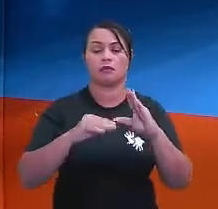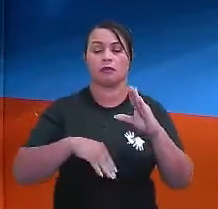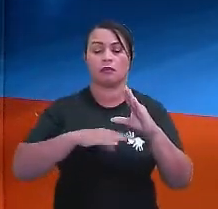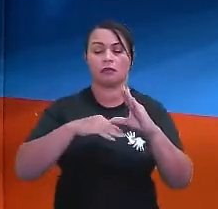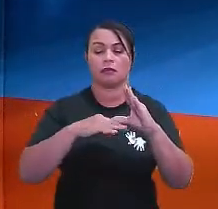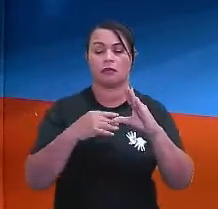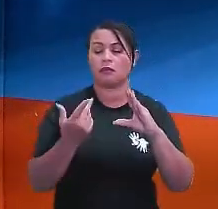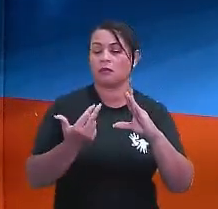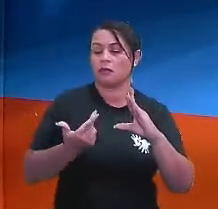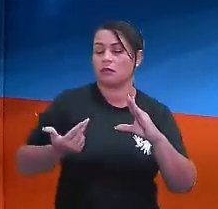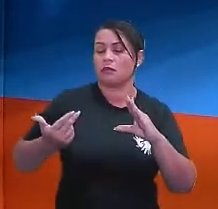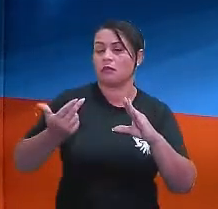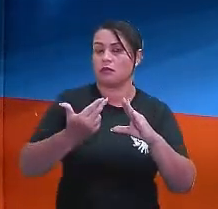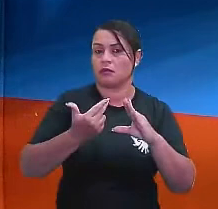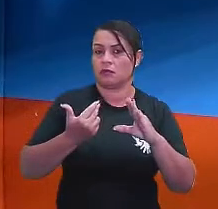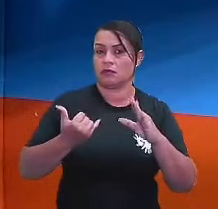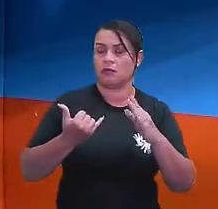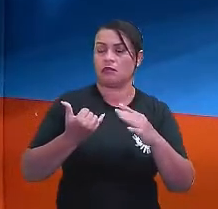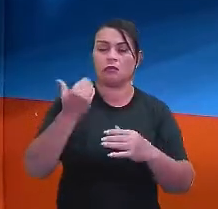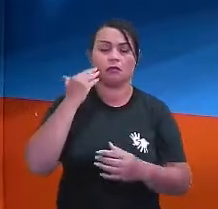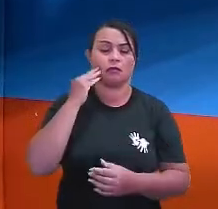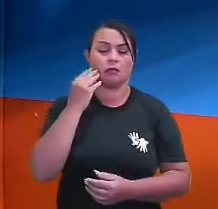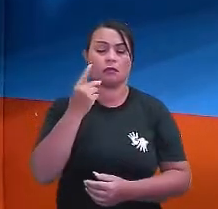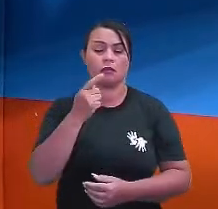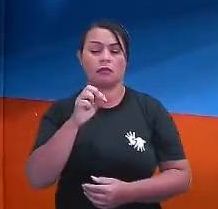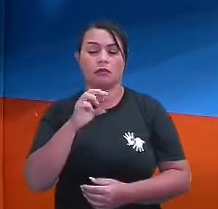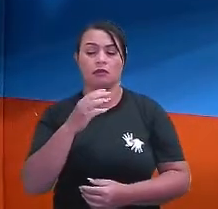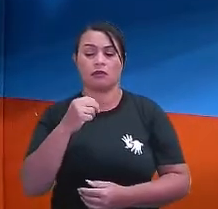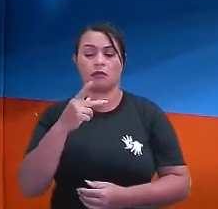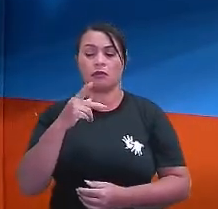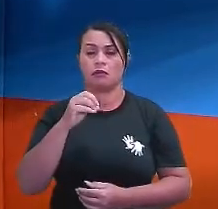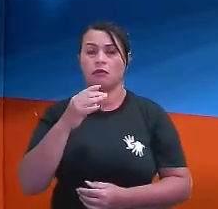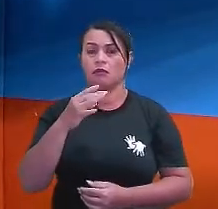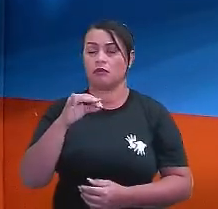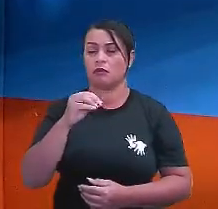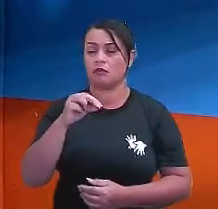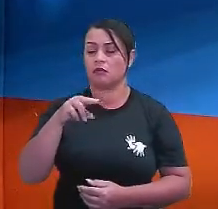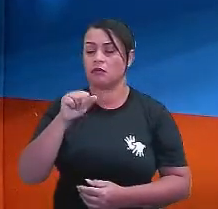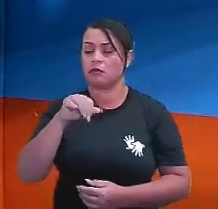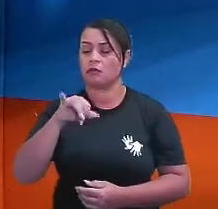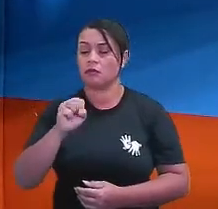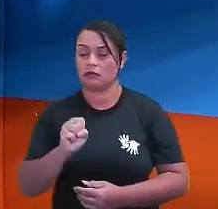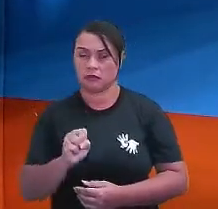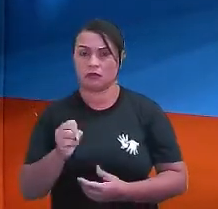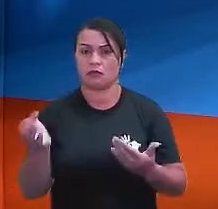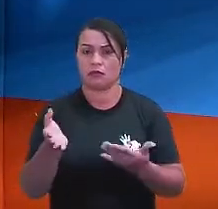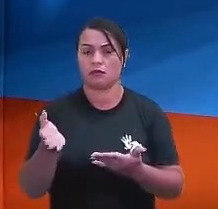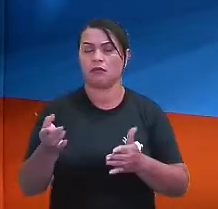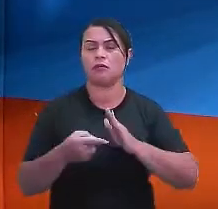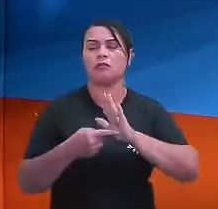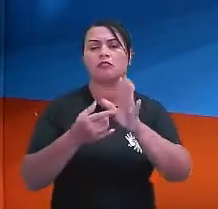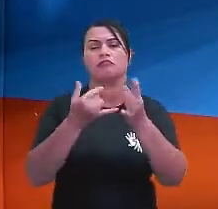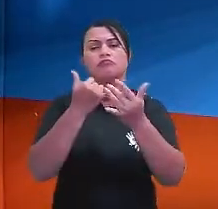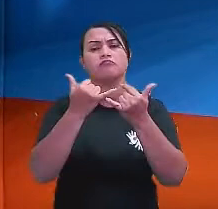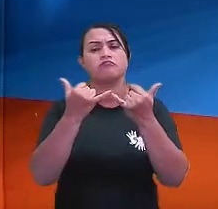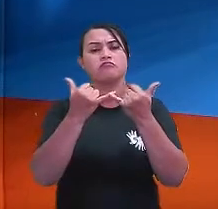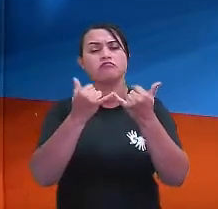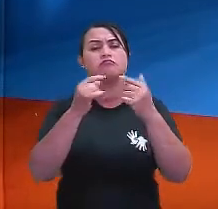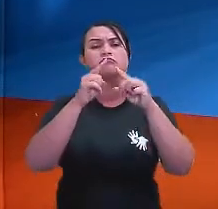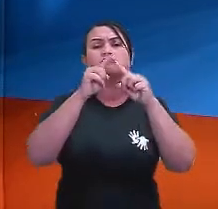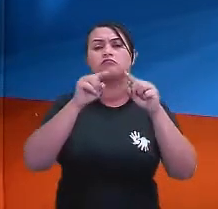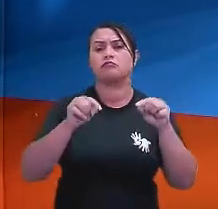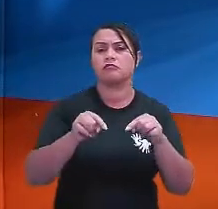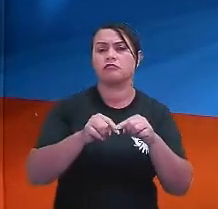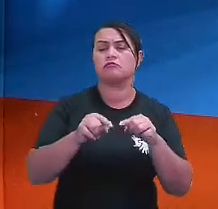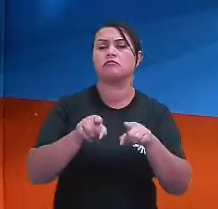tá? Por isso que eu estou dizendo essa ideia de razão e proporção. Eu preciso trazer aqui para o trabalho de semelhança de triângulo, para trabalho com o